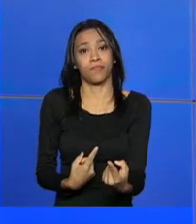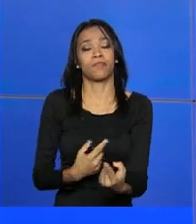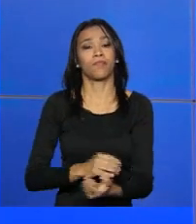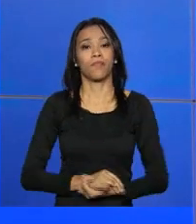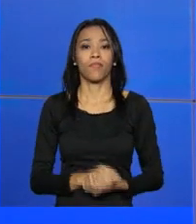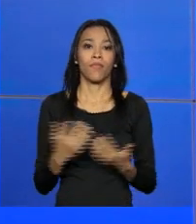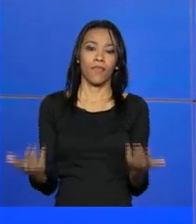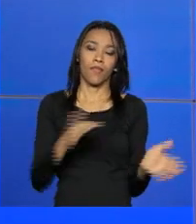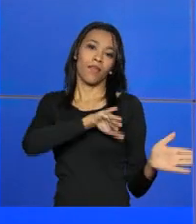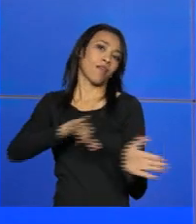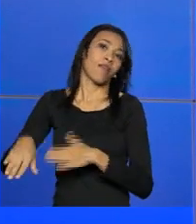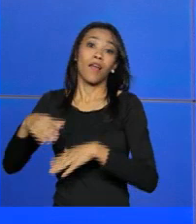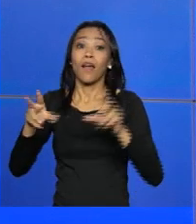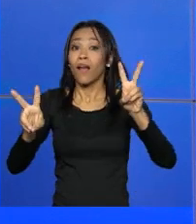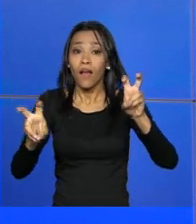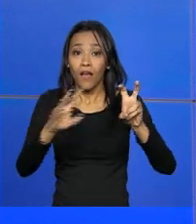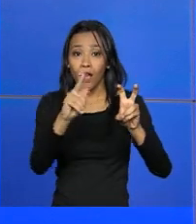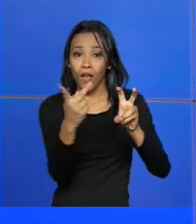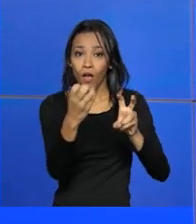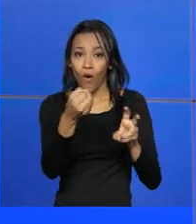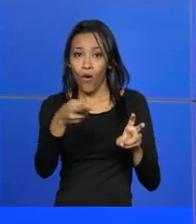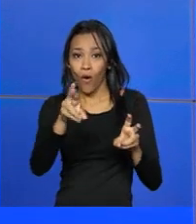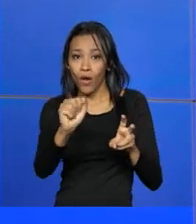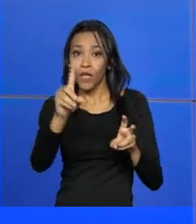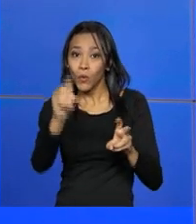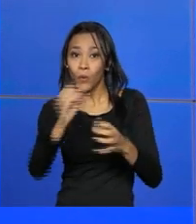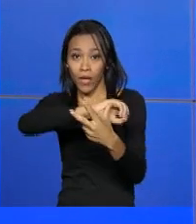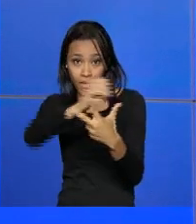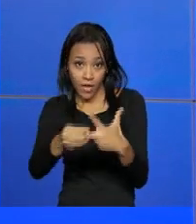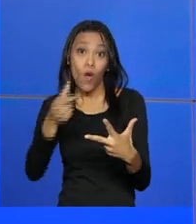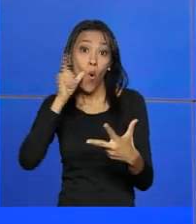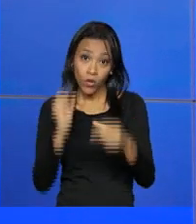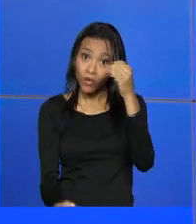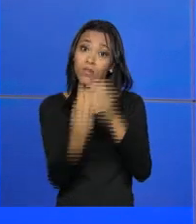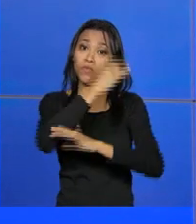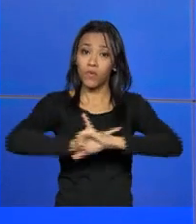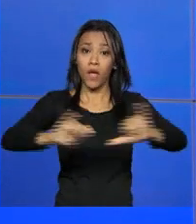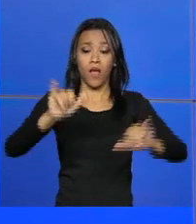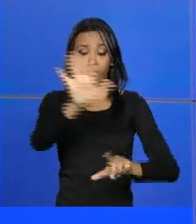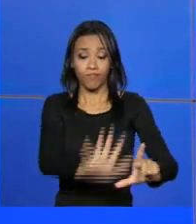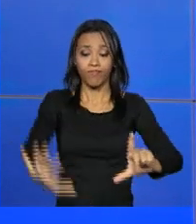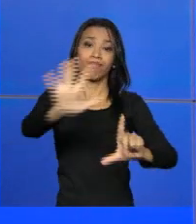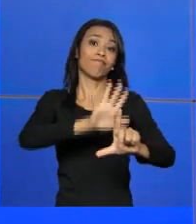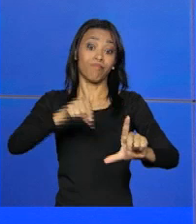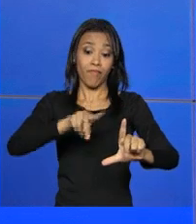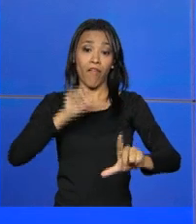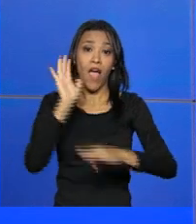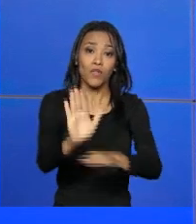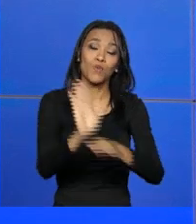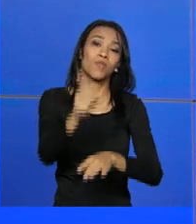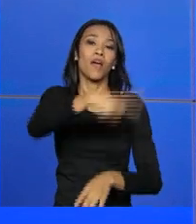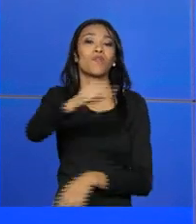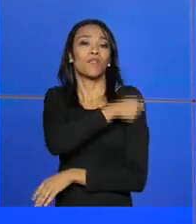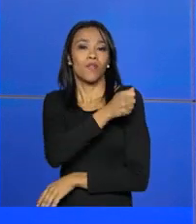Hora do Enem, esse é o nome de uma plataforma digital lançada ontem que vai ajudar os estudantes a se prepararem